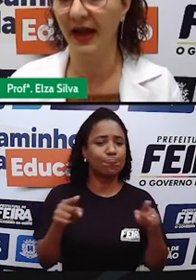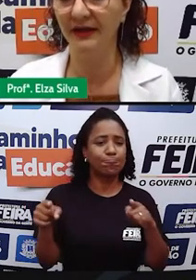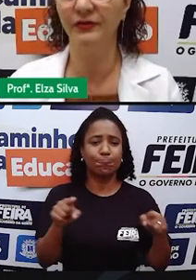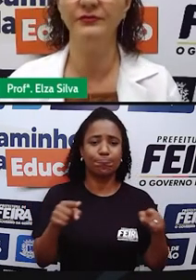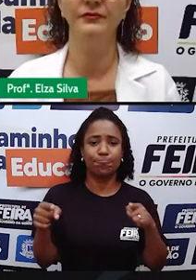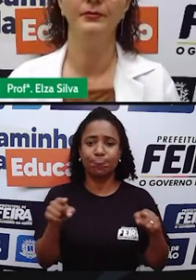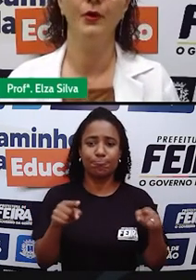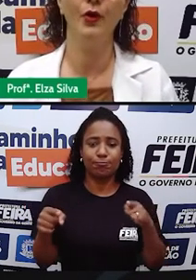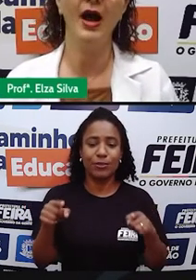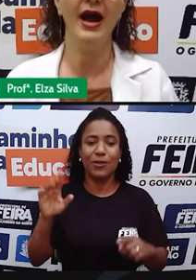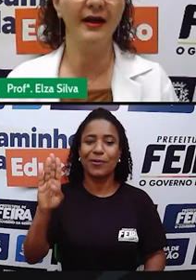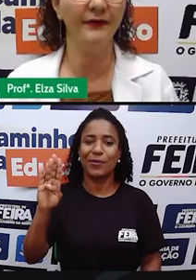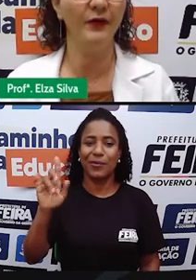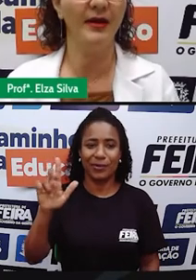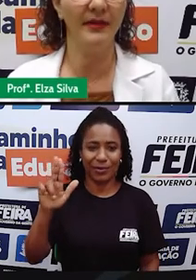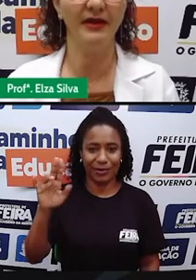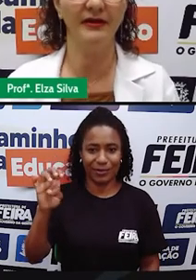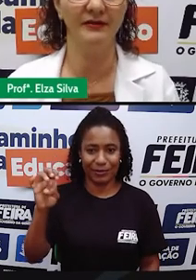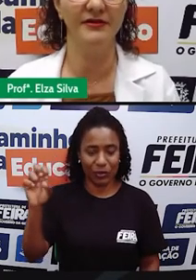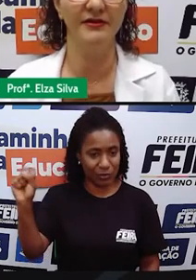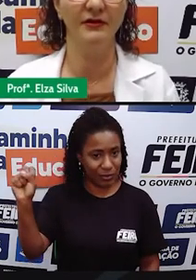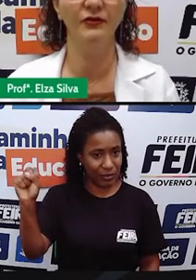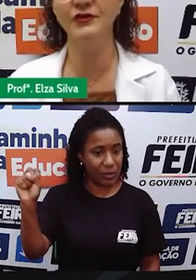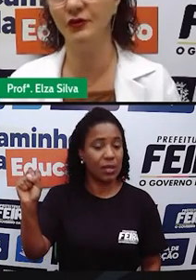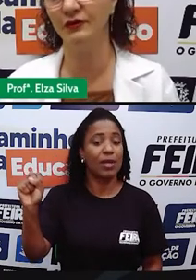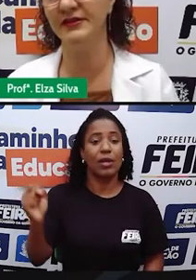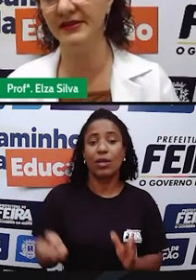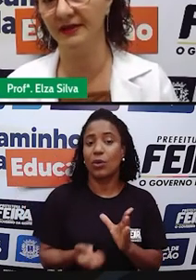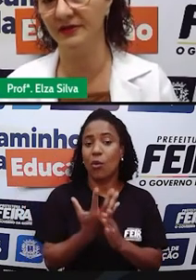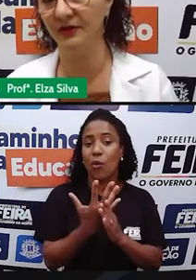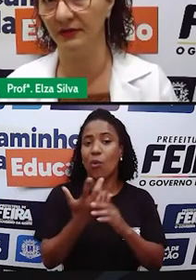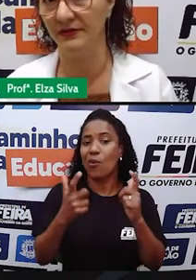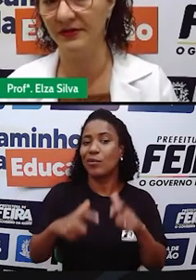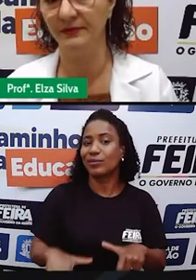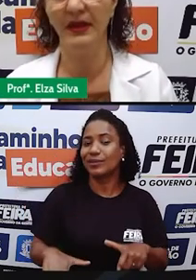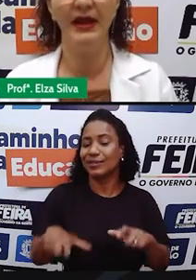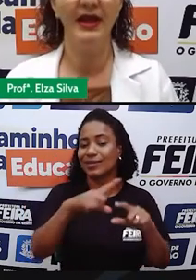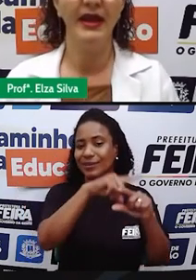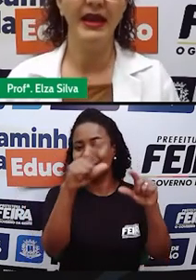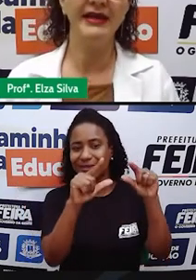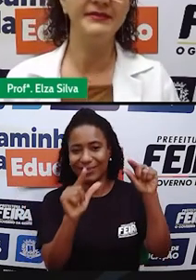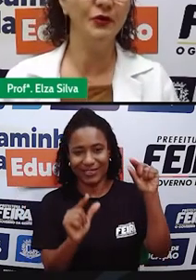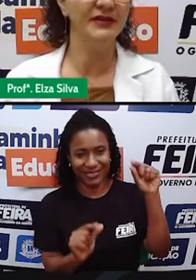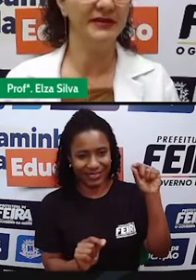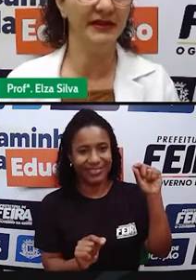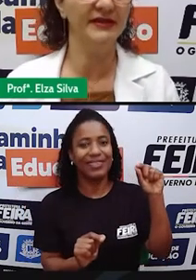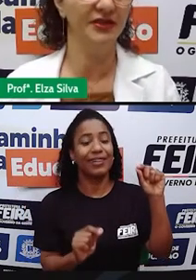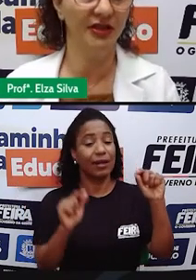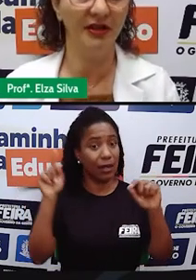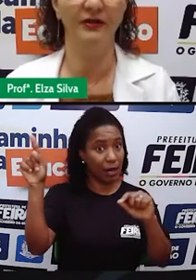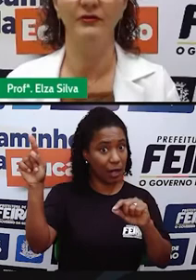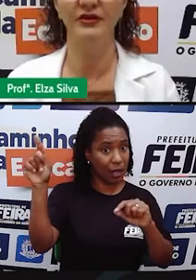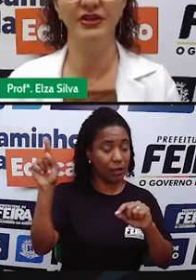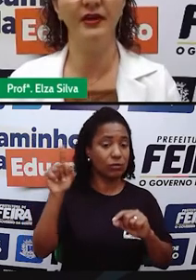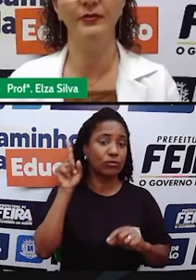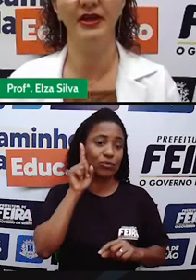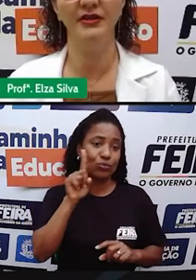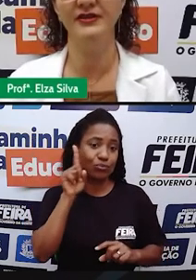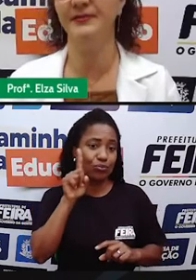foi criado por afro-americanos nos sul dos Estados Unidos. E as músicas desse gênero